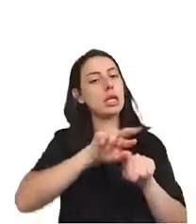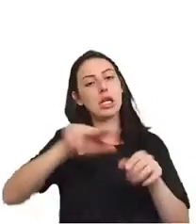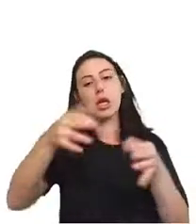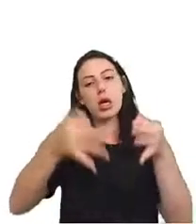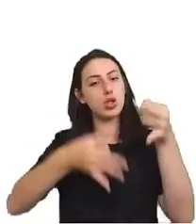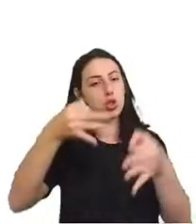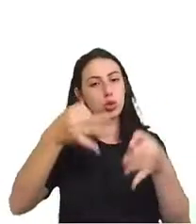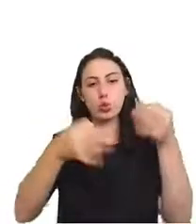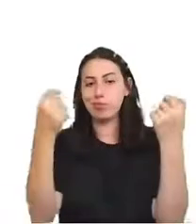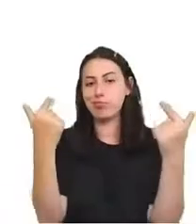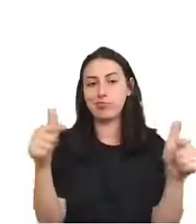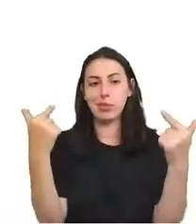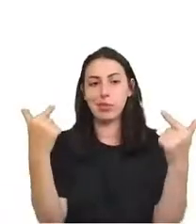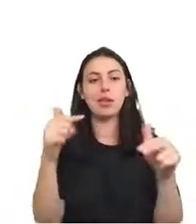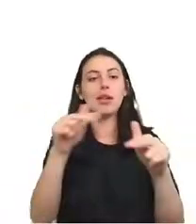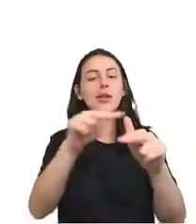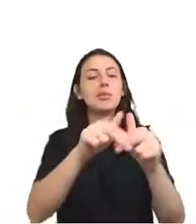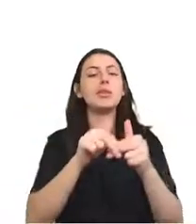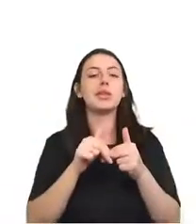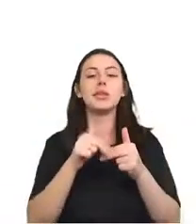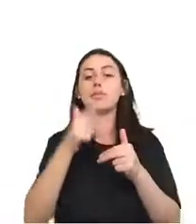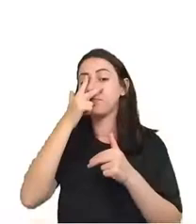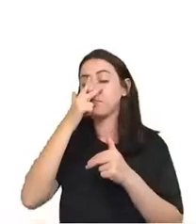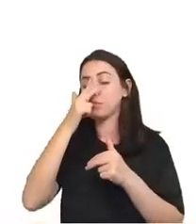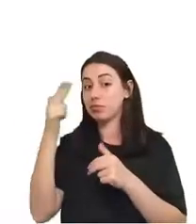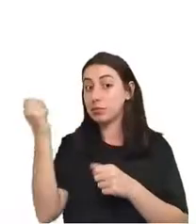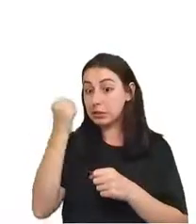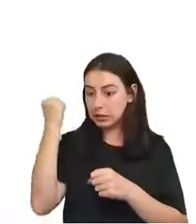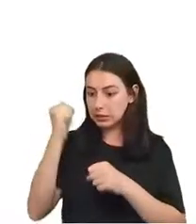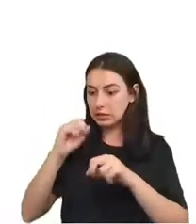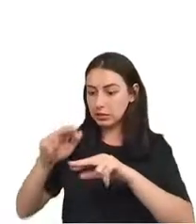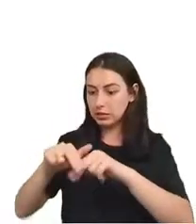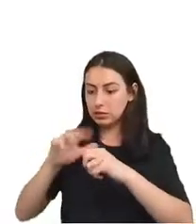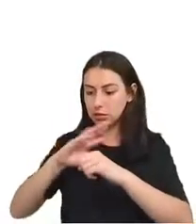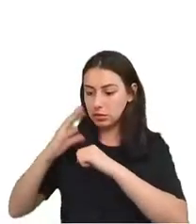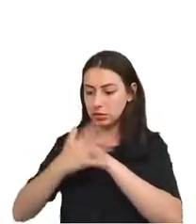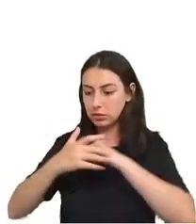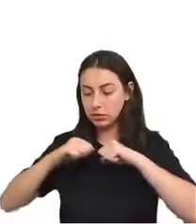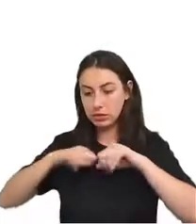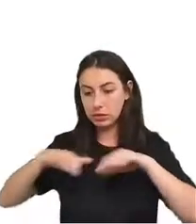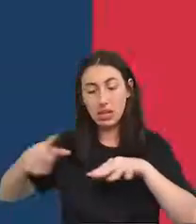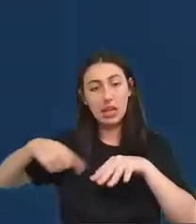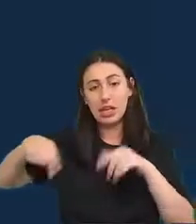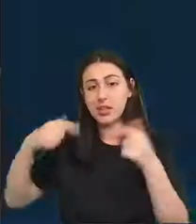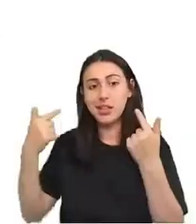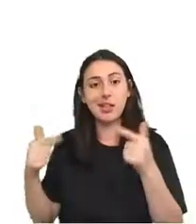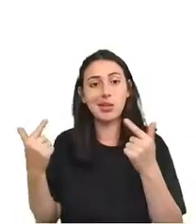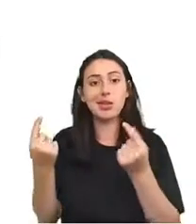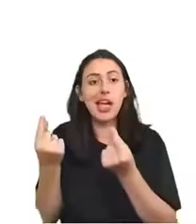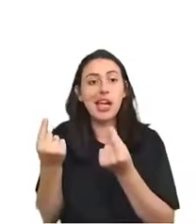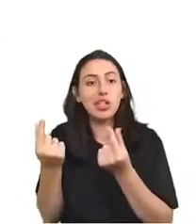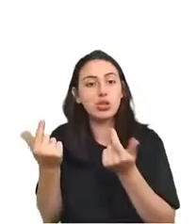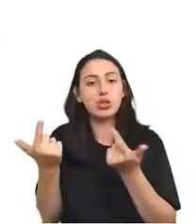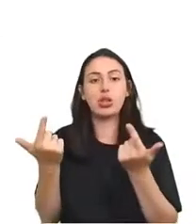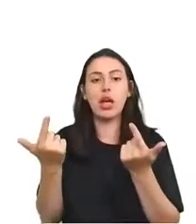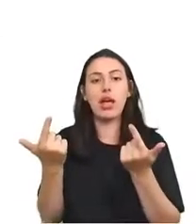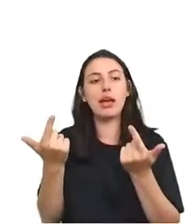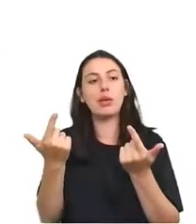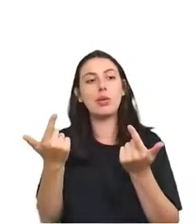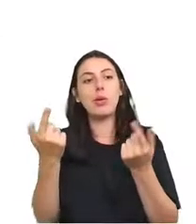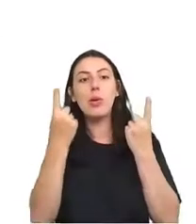tendem a subestimar a gravidade da pandemia justamente nos países com menos recursos disponíveis para confrontá-la.